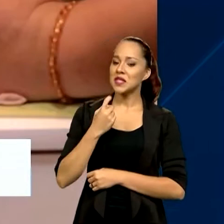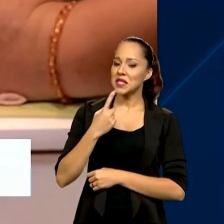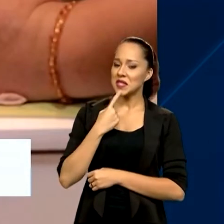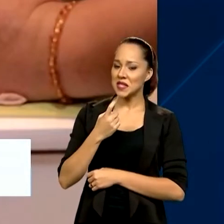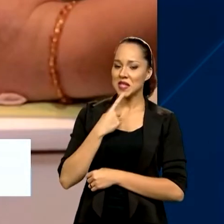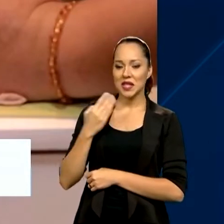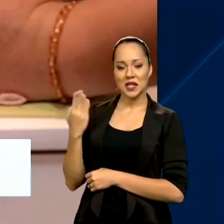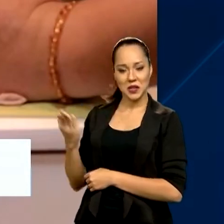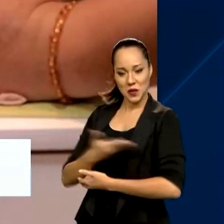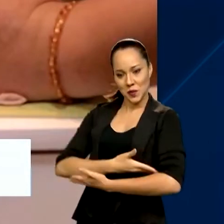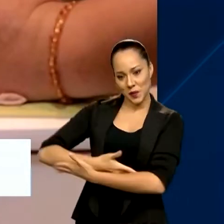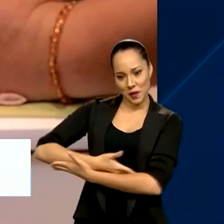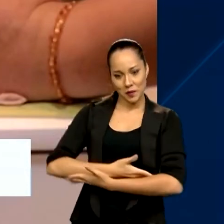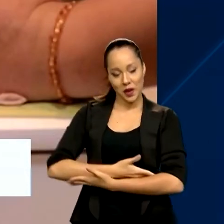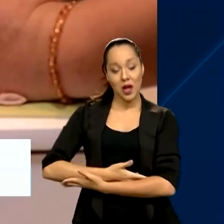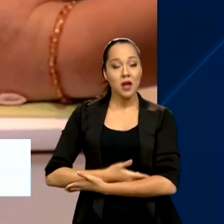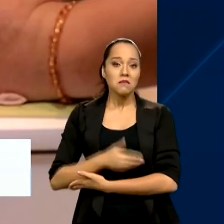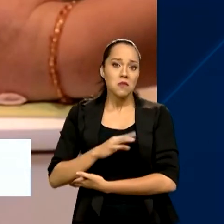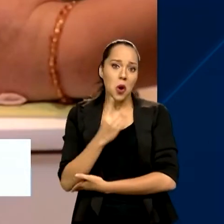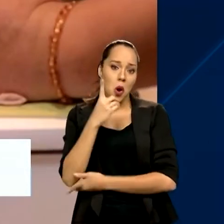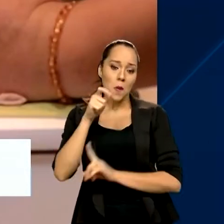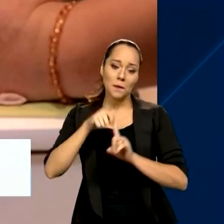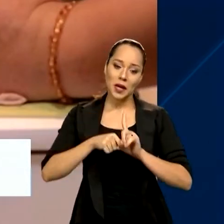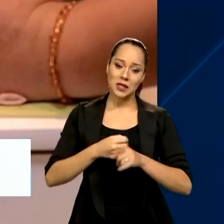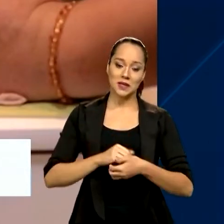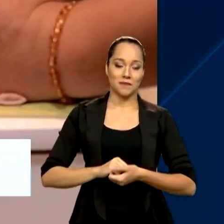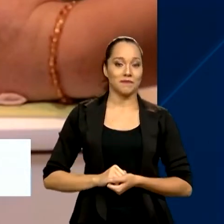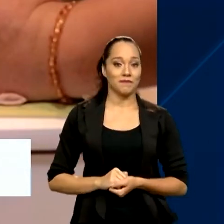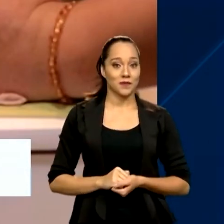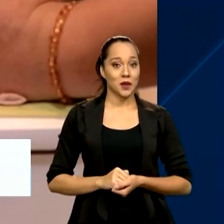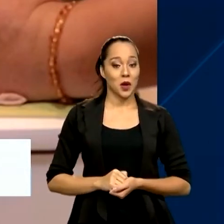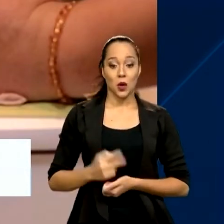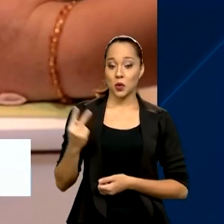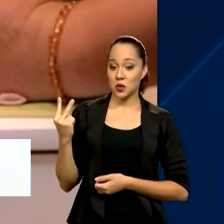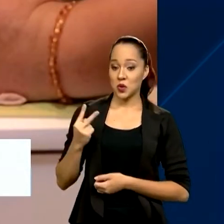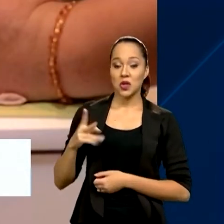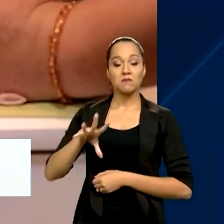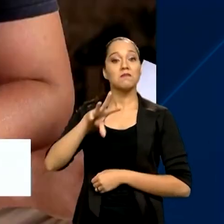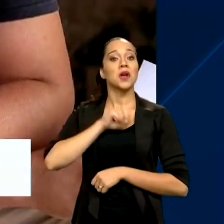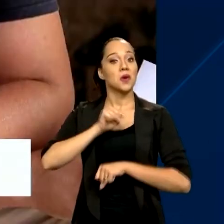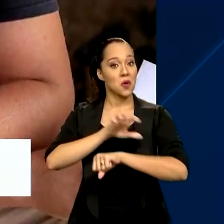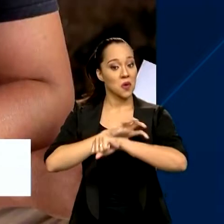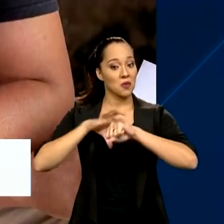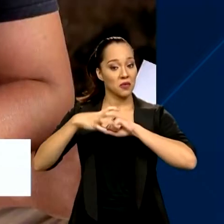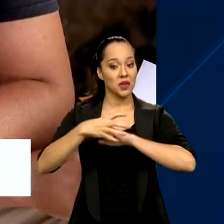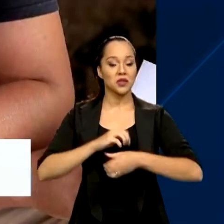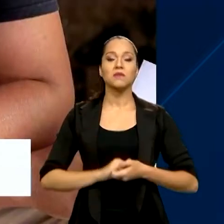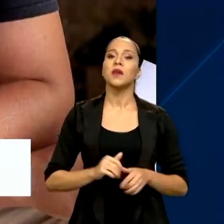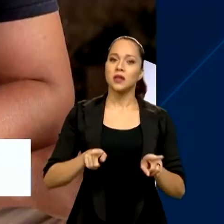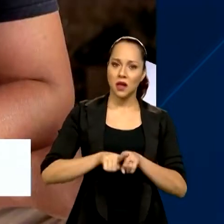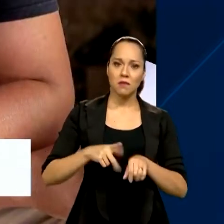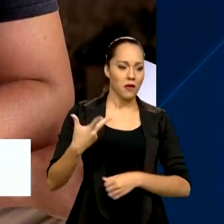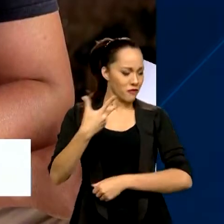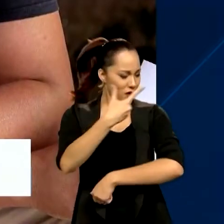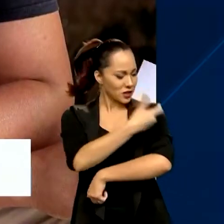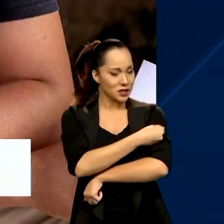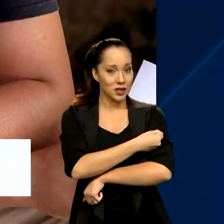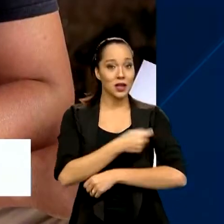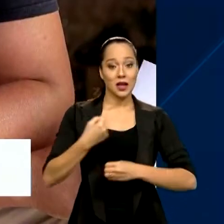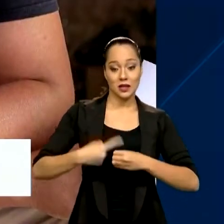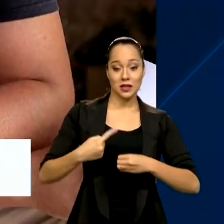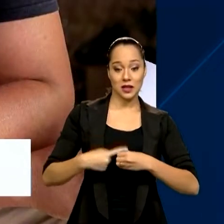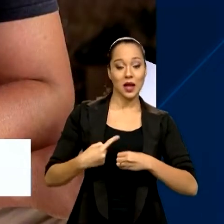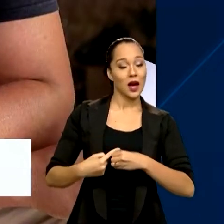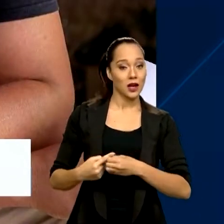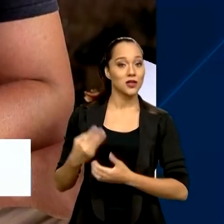no pequeno Ravi, que tem menos de um mês de vida. Pai e mãe tiveram Covid e também tomaram a vacina na cidade